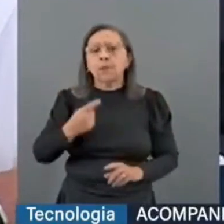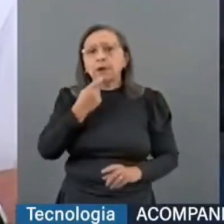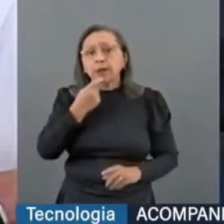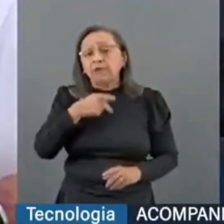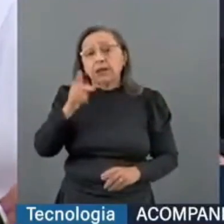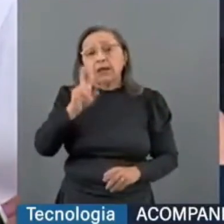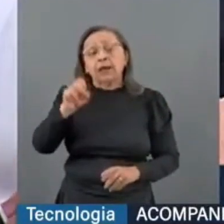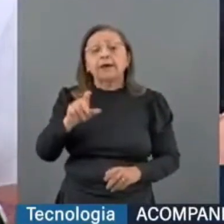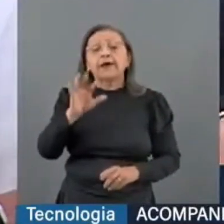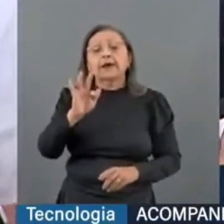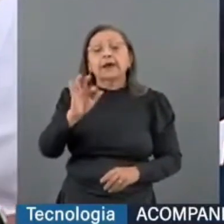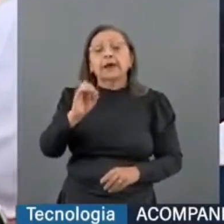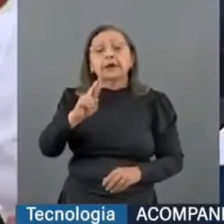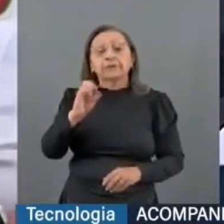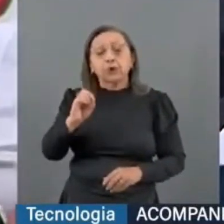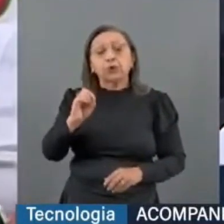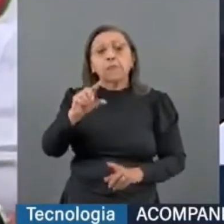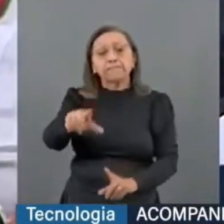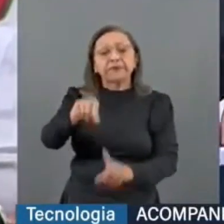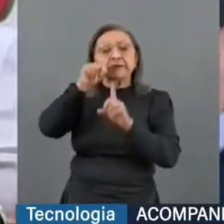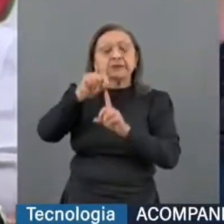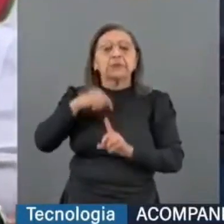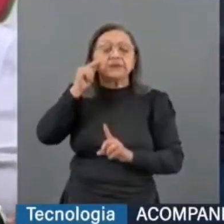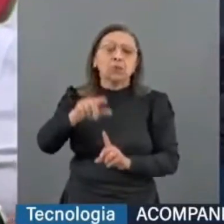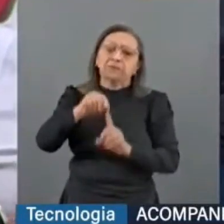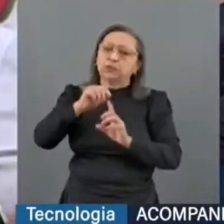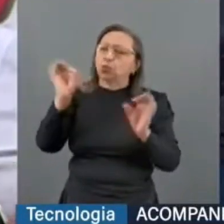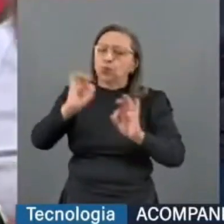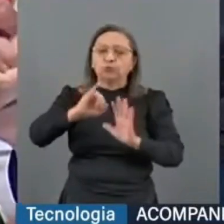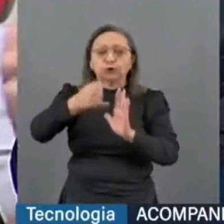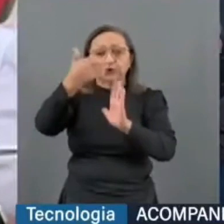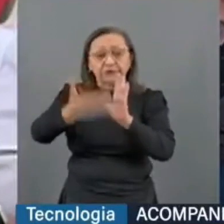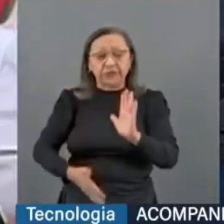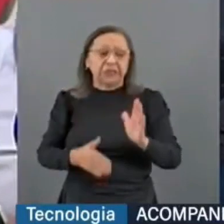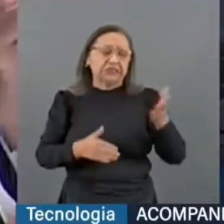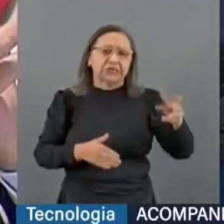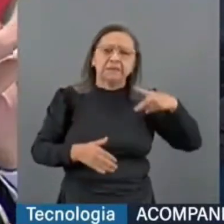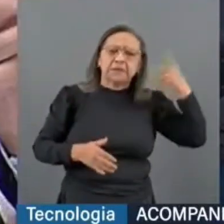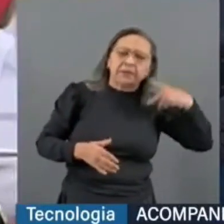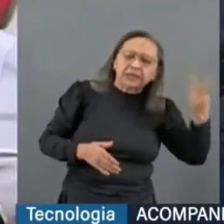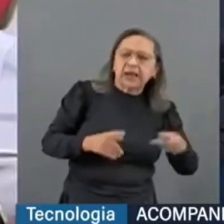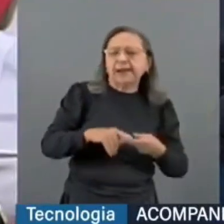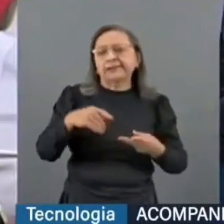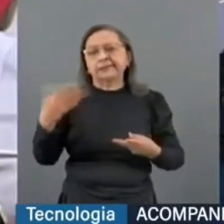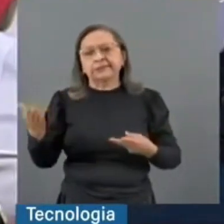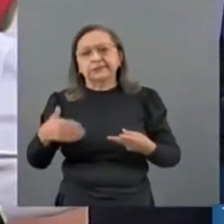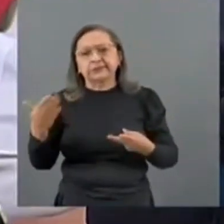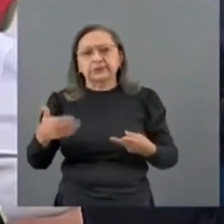privilegiado, penso que ele é um privilégio que não se justifica, seja para parlamentares, seja para